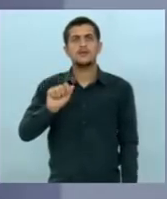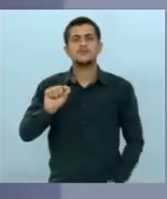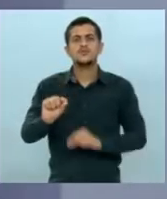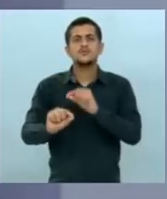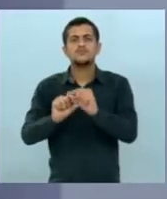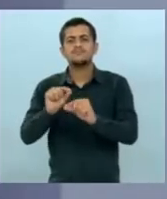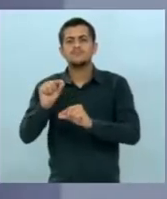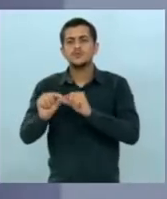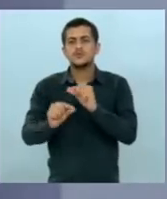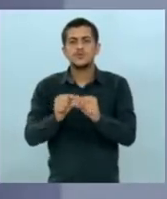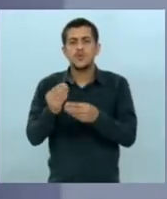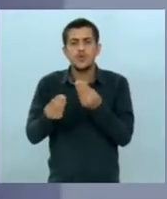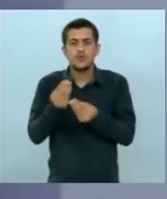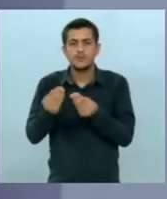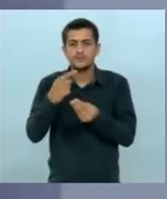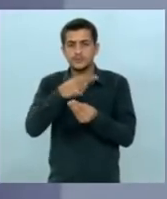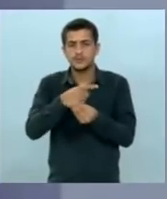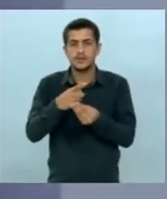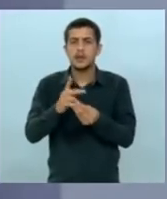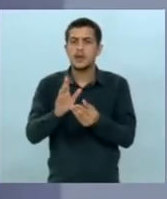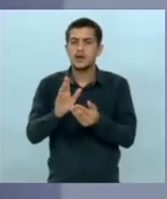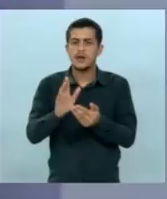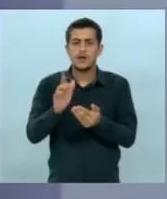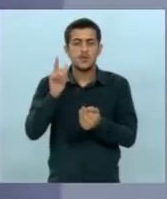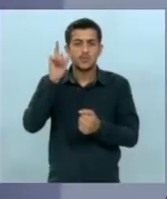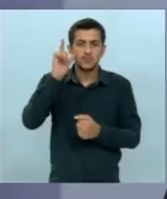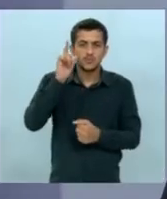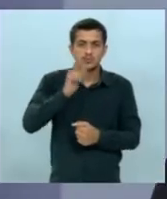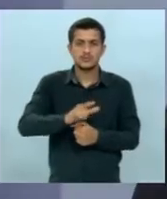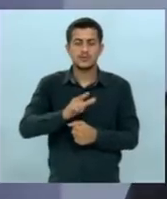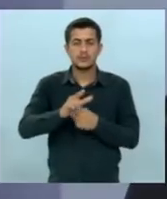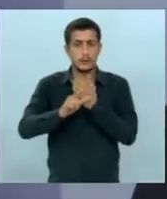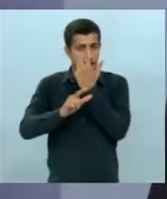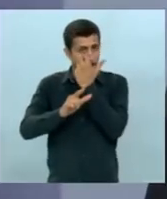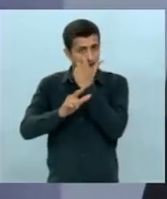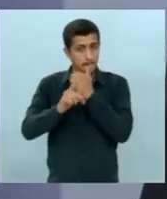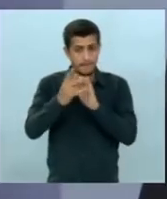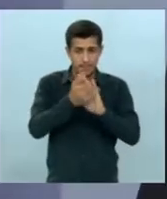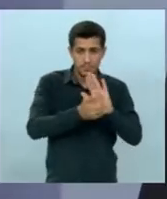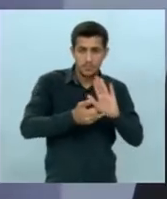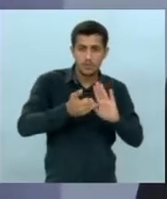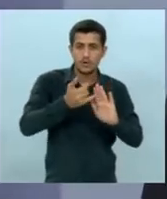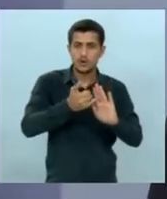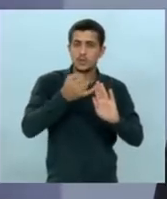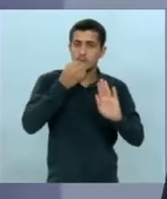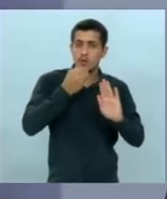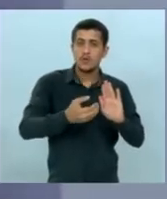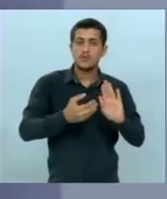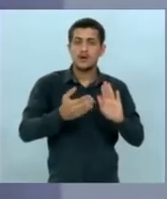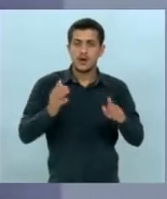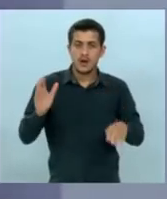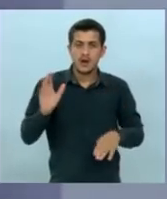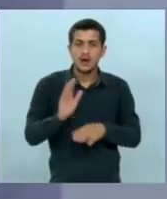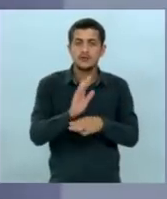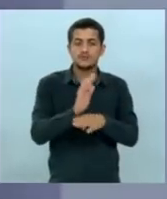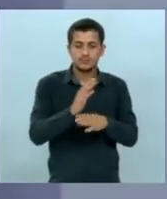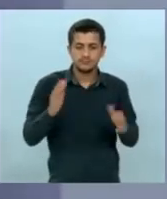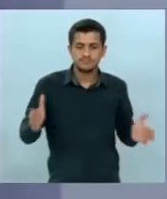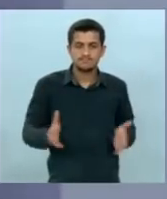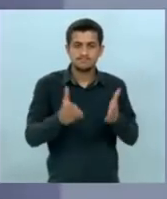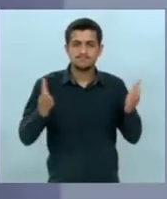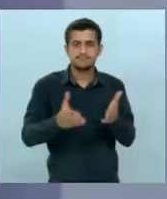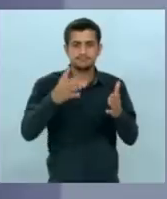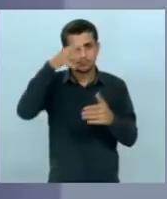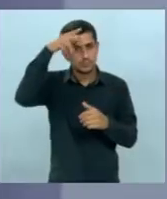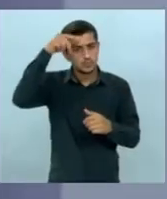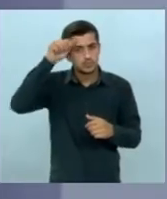medidas para que ela cumpra o seu papel como um projeto estruturante e que vai ajudar muito na potencialidade